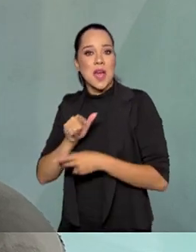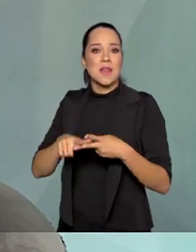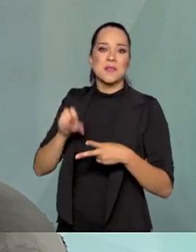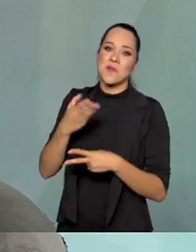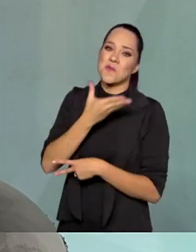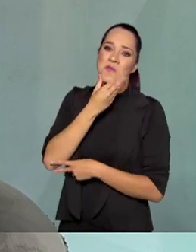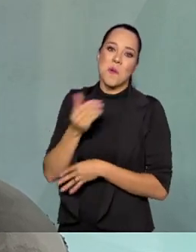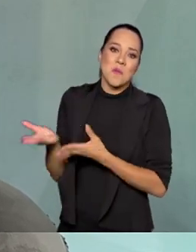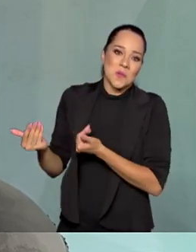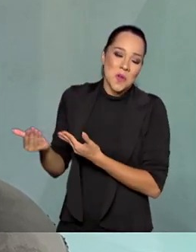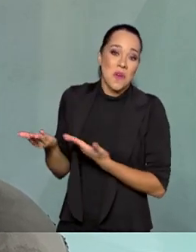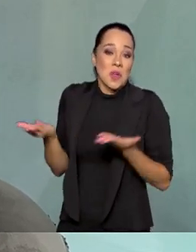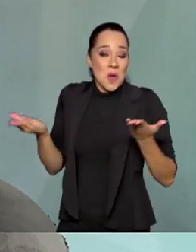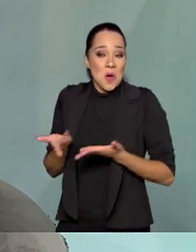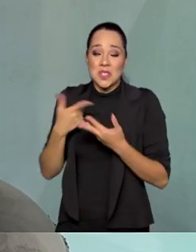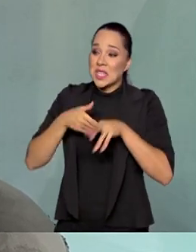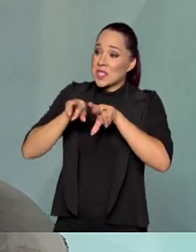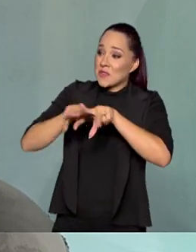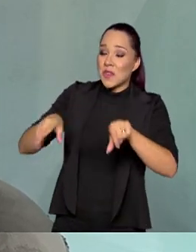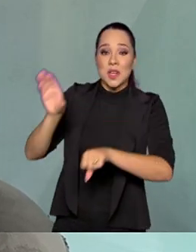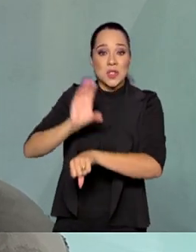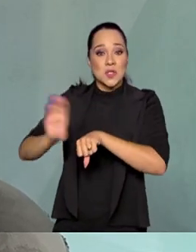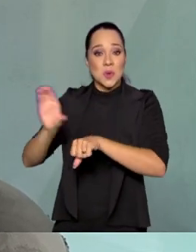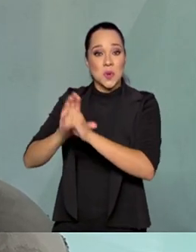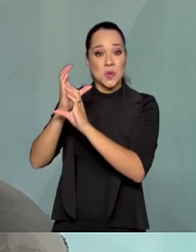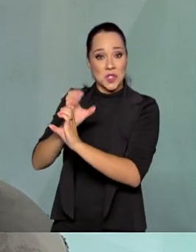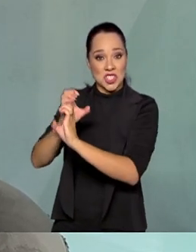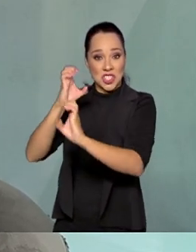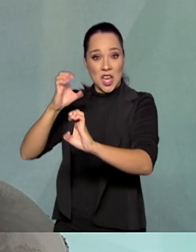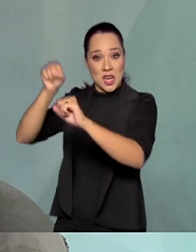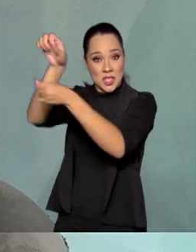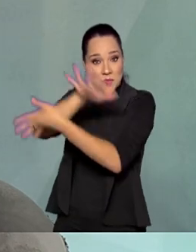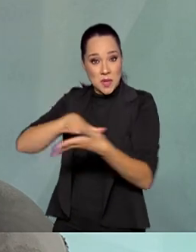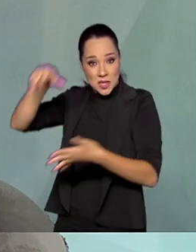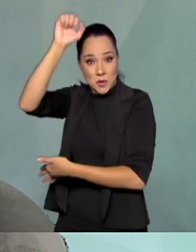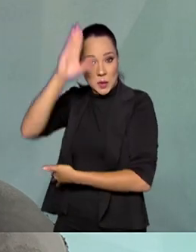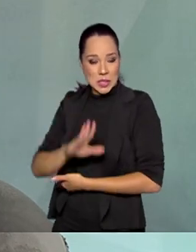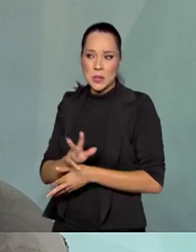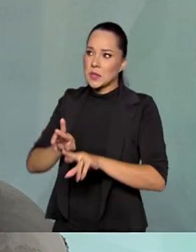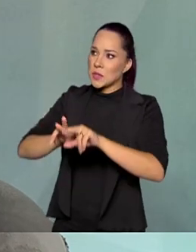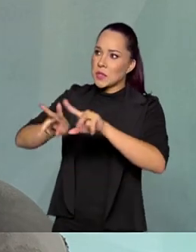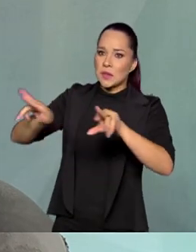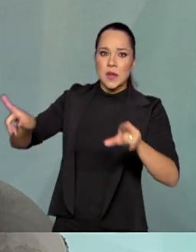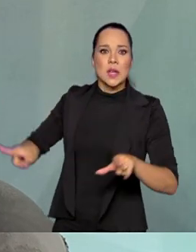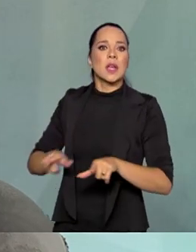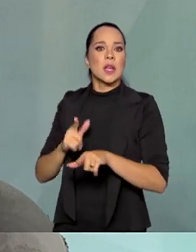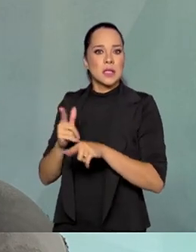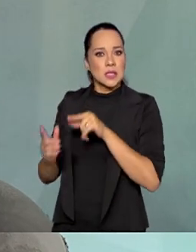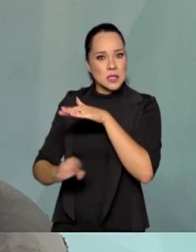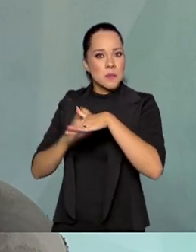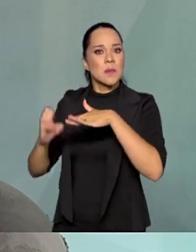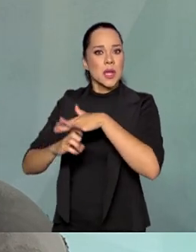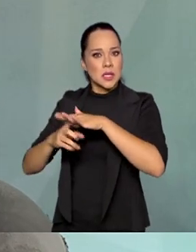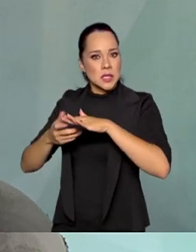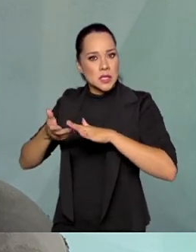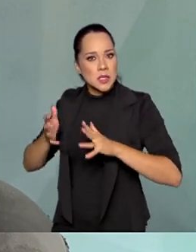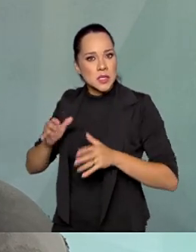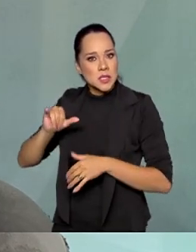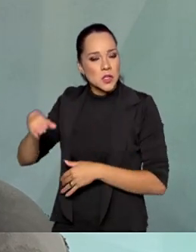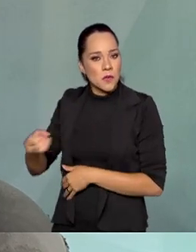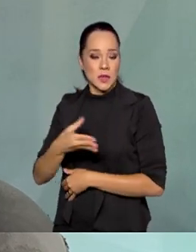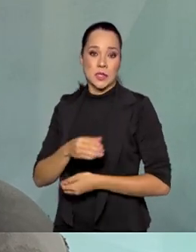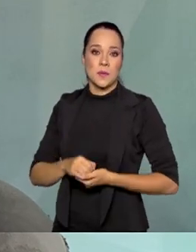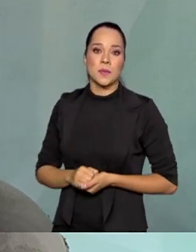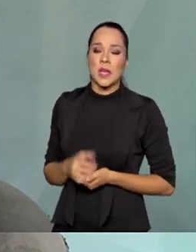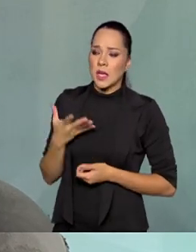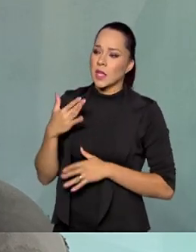rapazes. Hoje nós já temos diversos cursos de engenharia aeroespacial no Brasil, diversas startups. Então, o nós estamos procurando fazer é